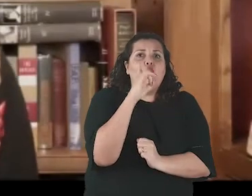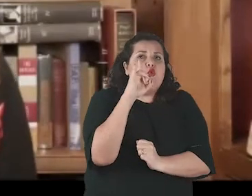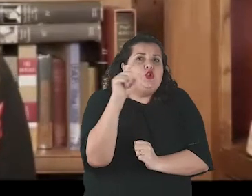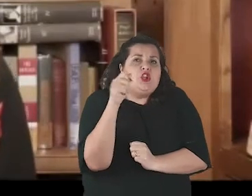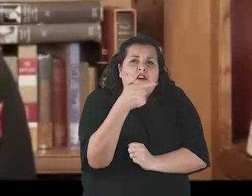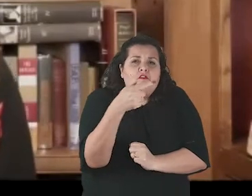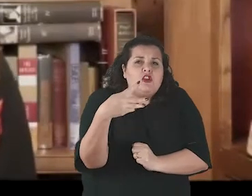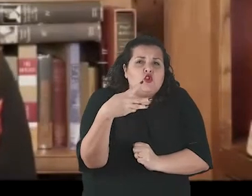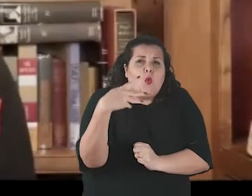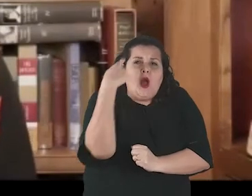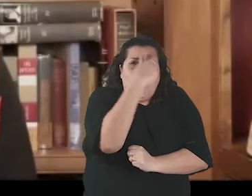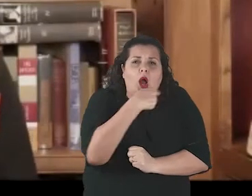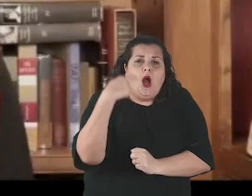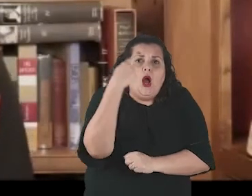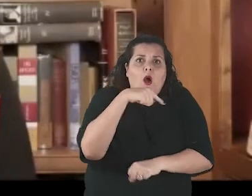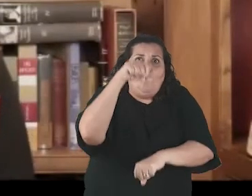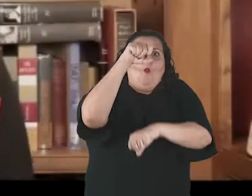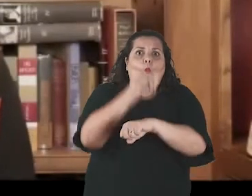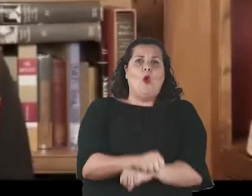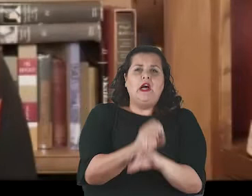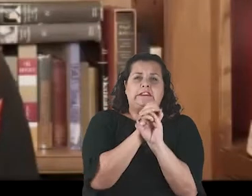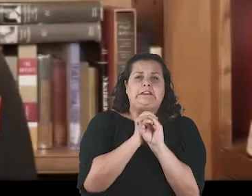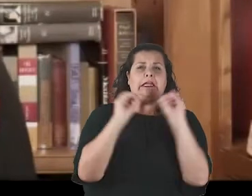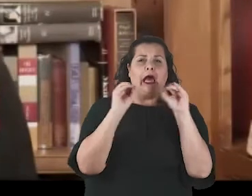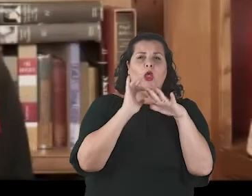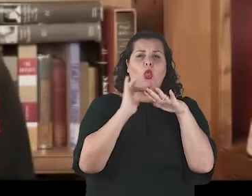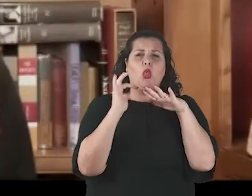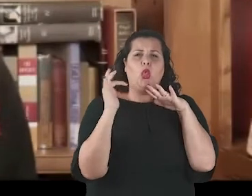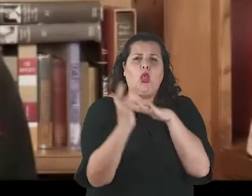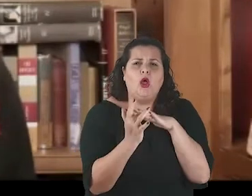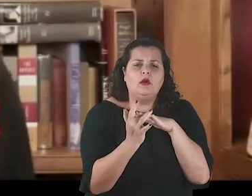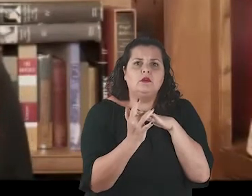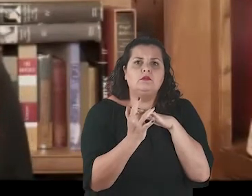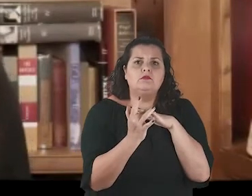digitais por apenas 24 horas.